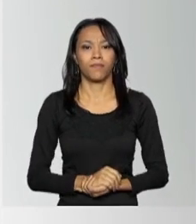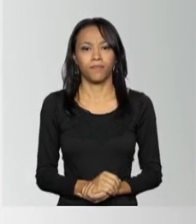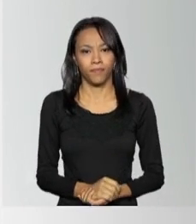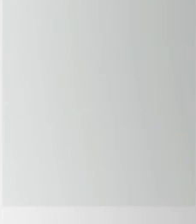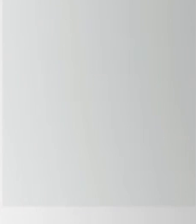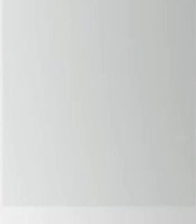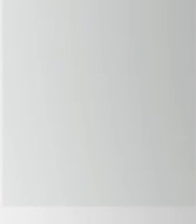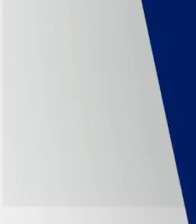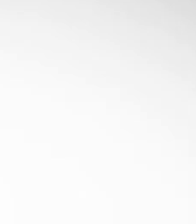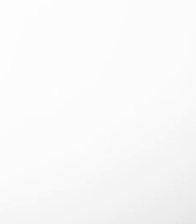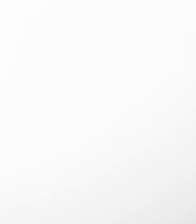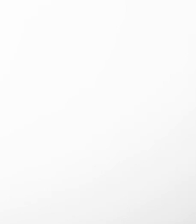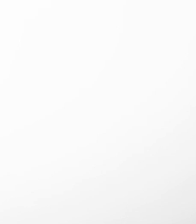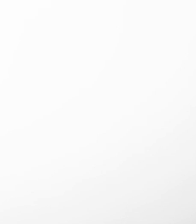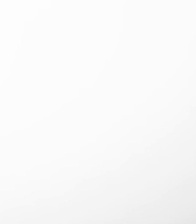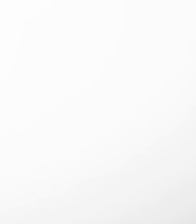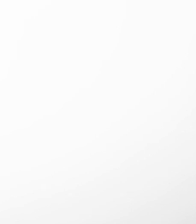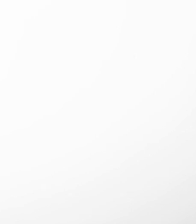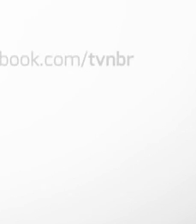.br